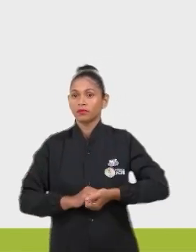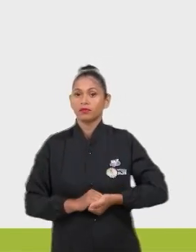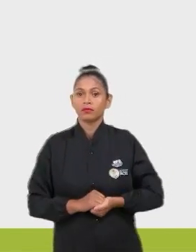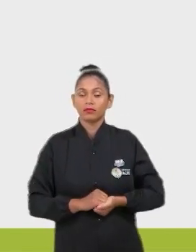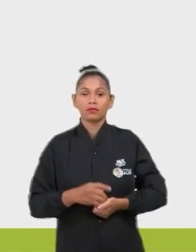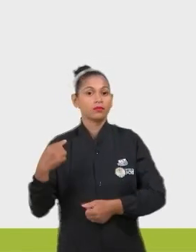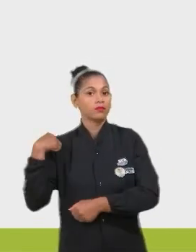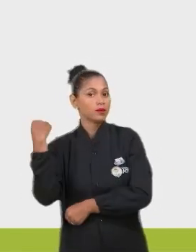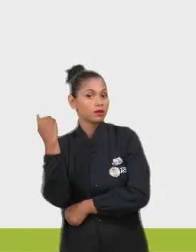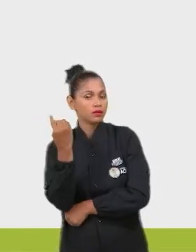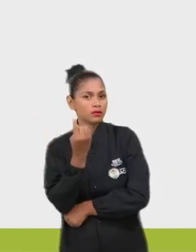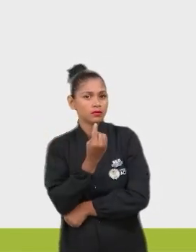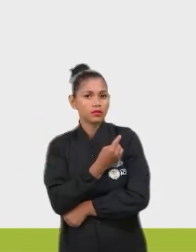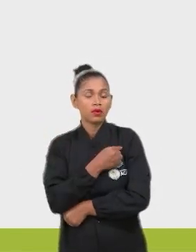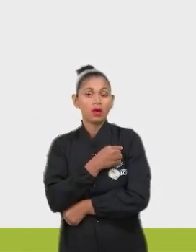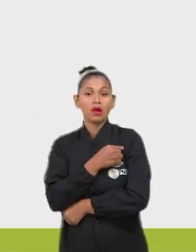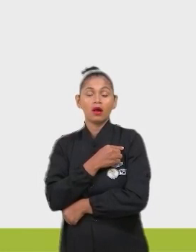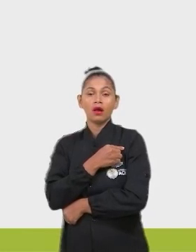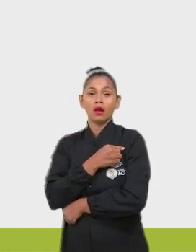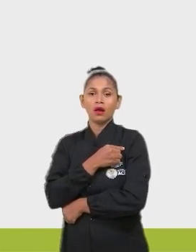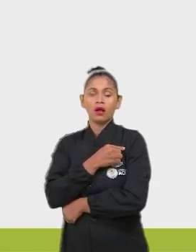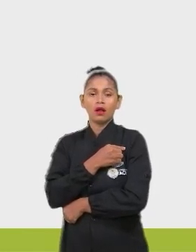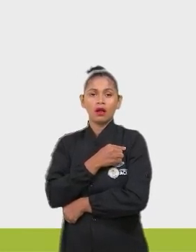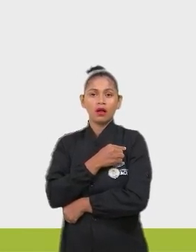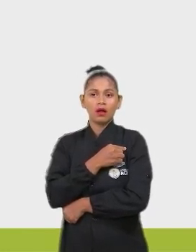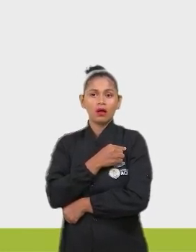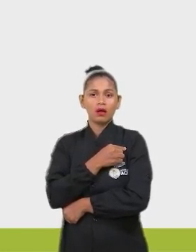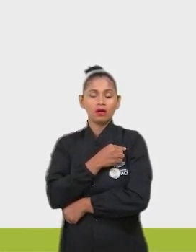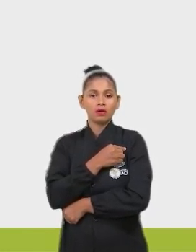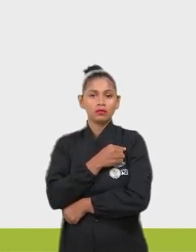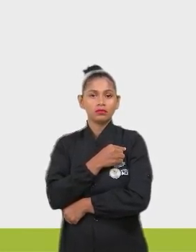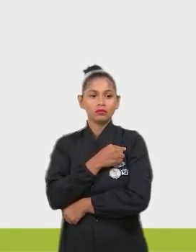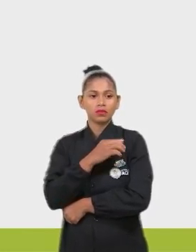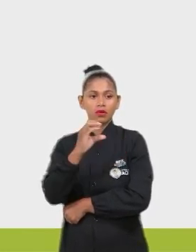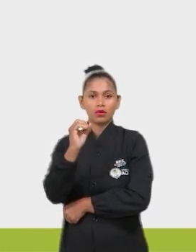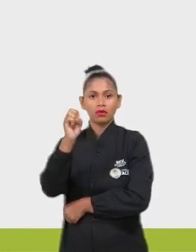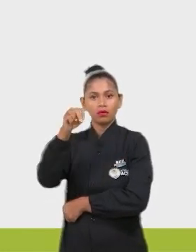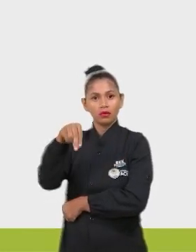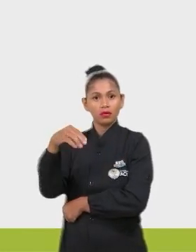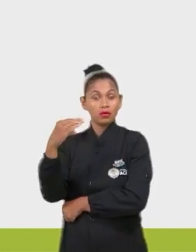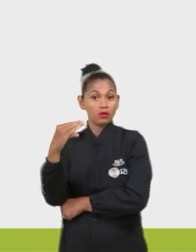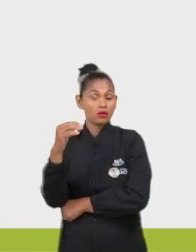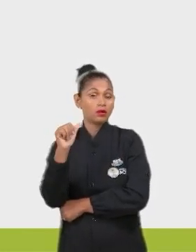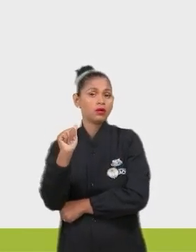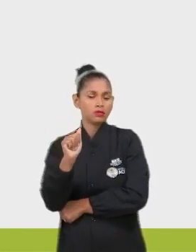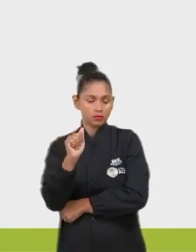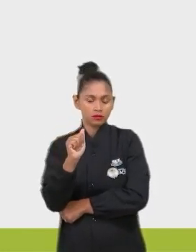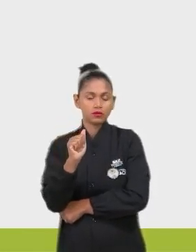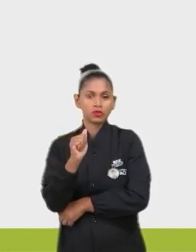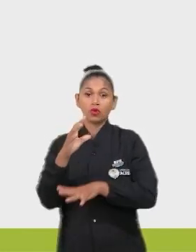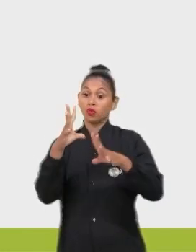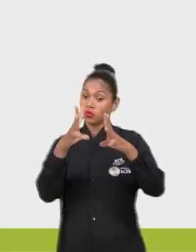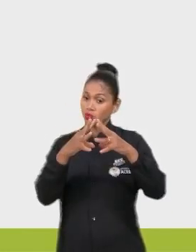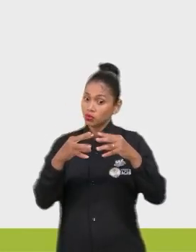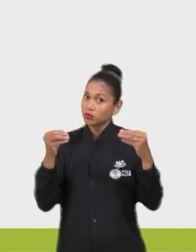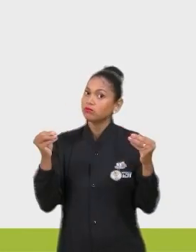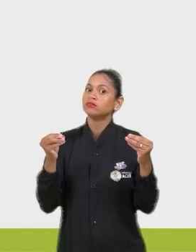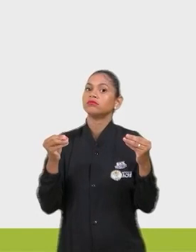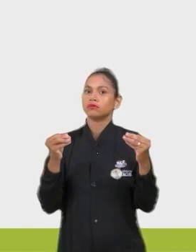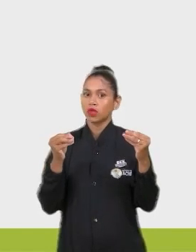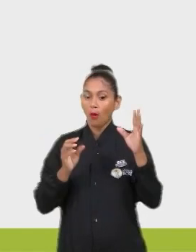Nossa onça, onça pintada, ela está em risco de extinção. O lobo-guará está em risco de extinção.